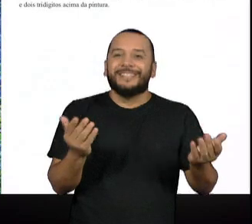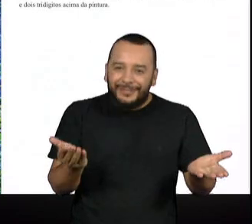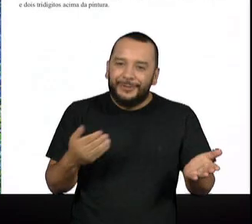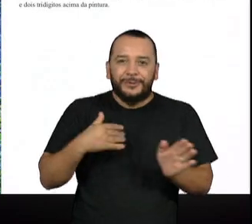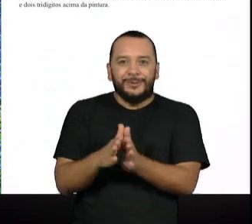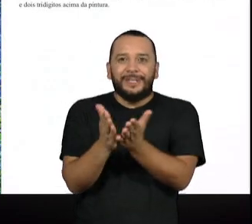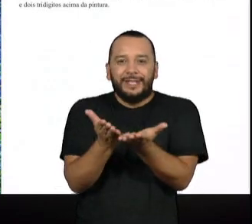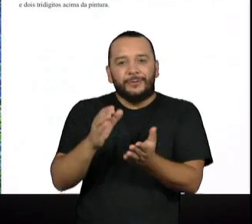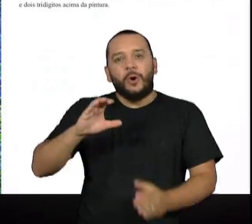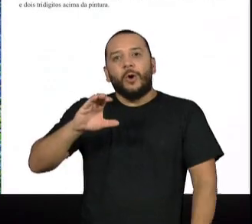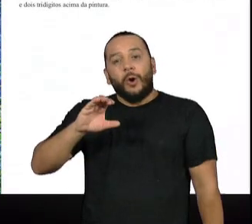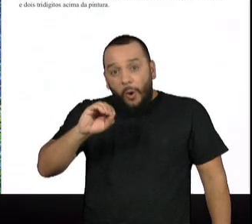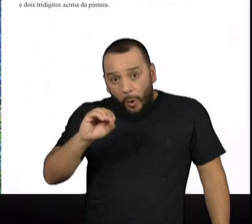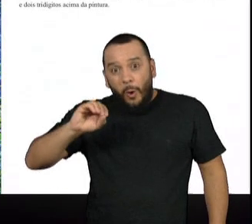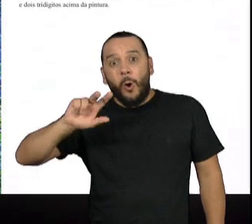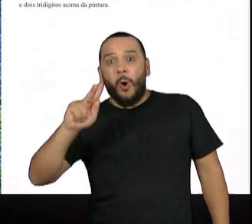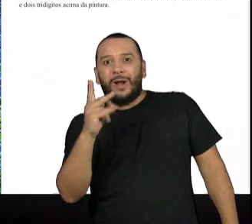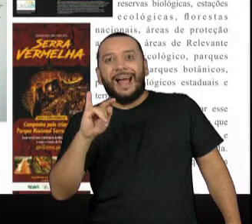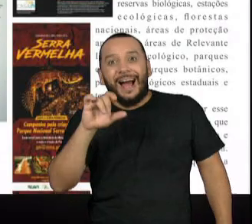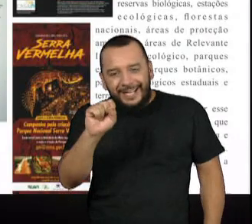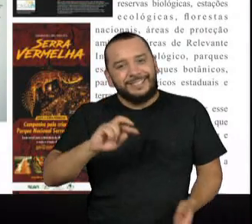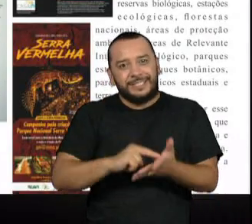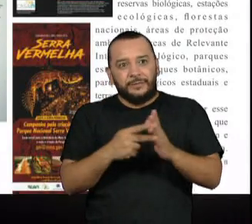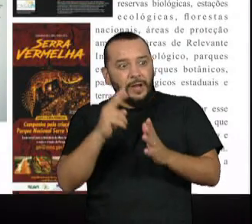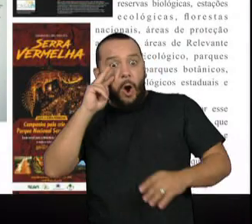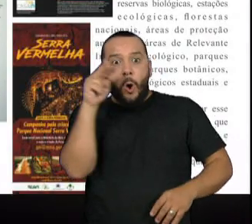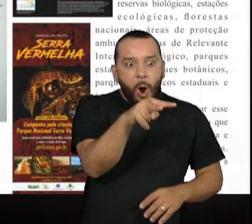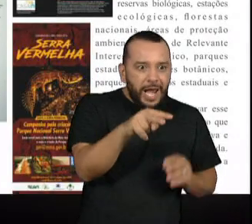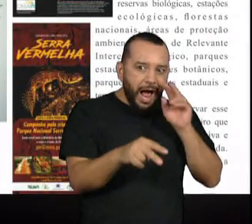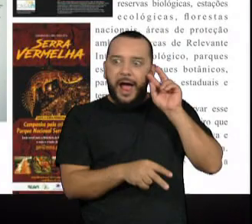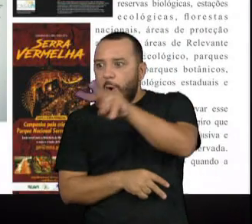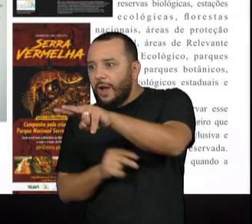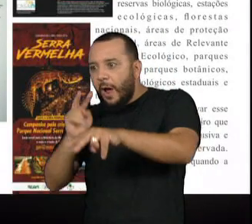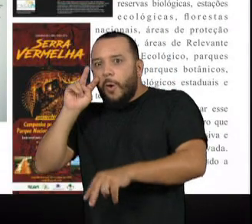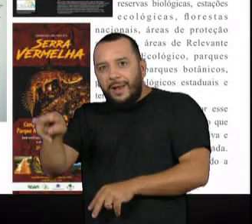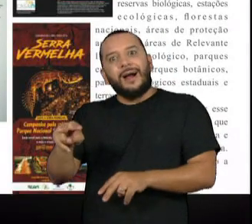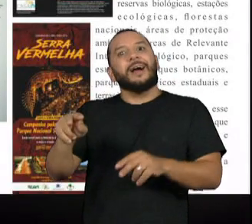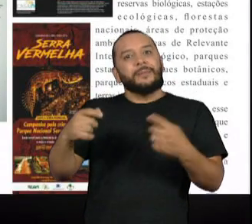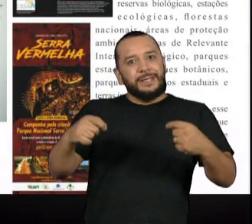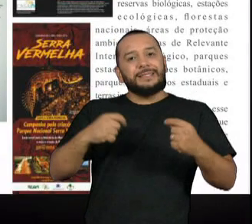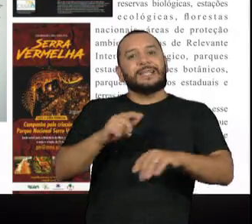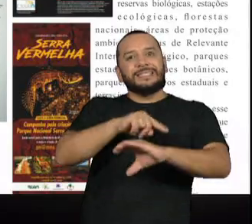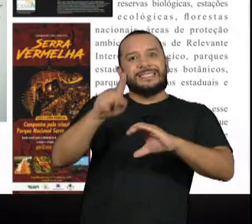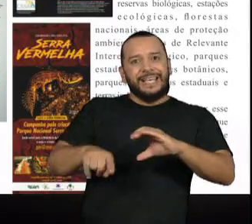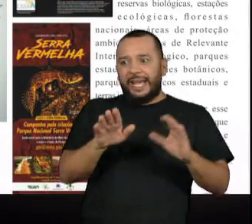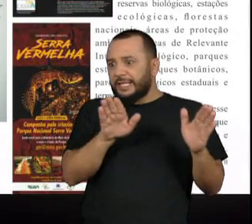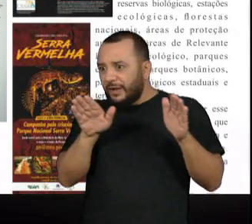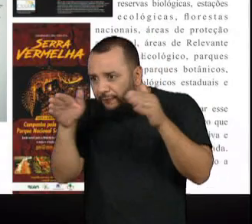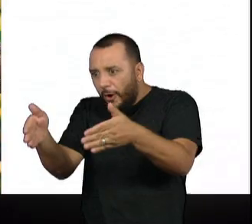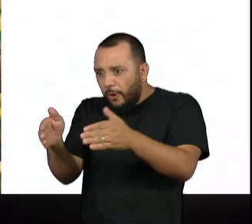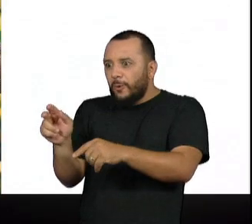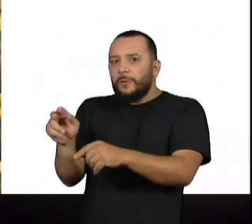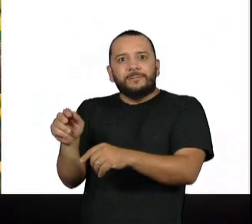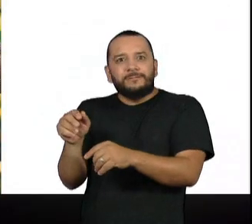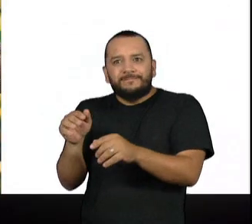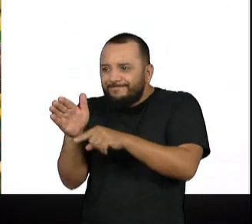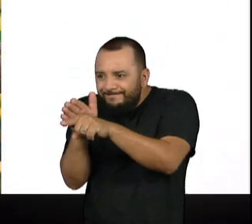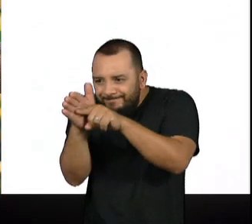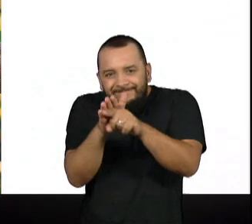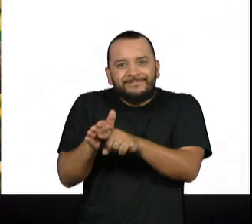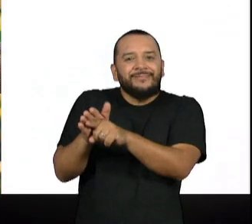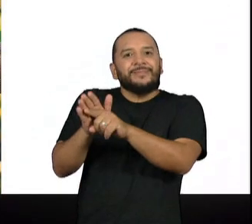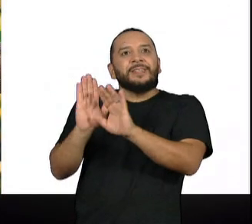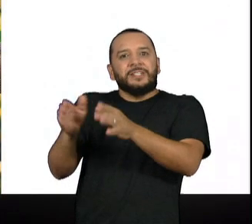pouco o foco para essa região, como a ciência precisa se dedicar, como a biologia, a botânica, a